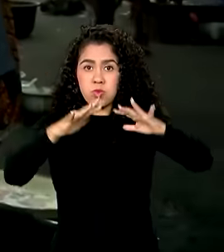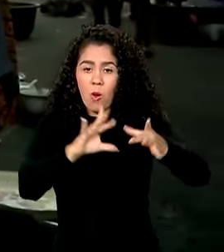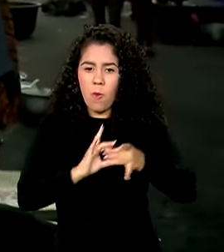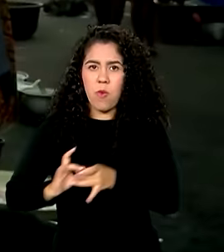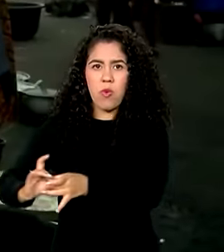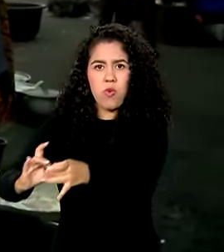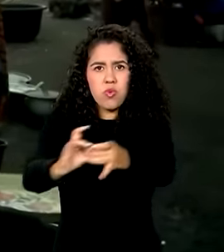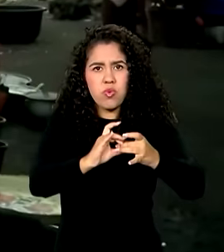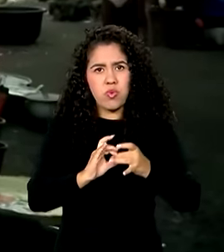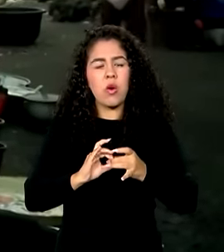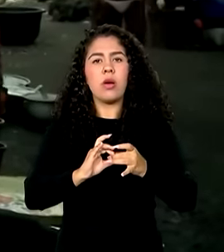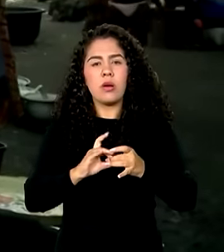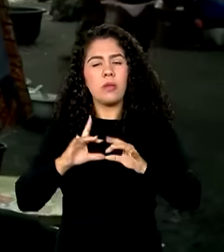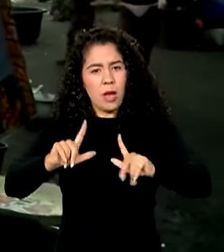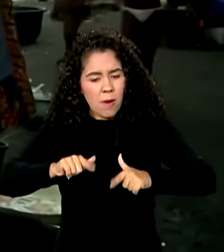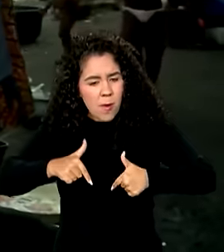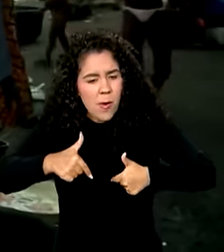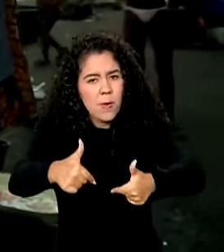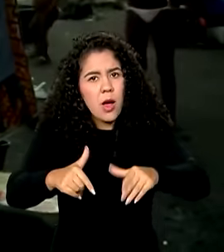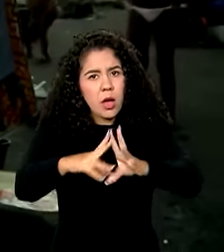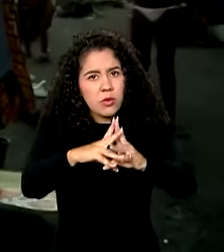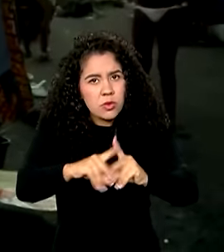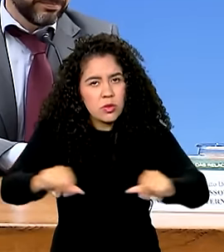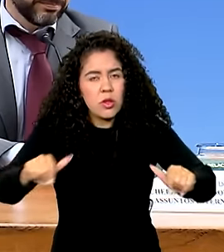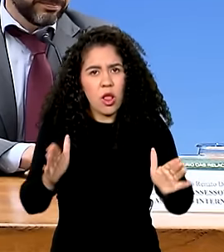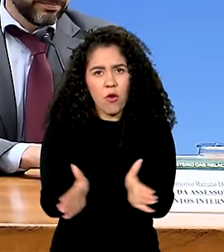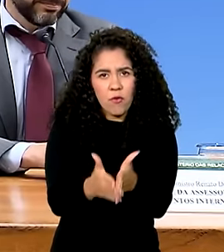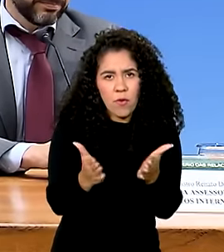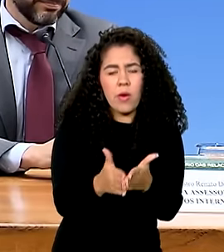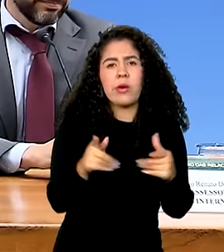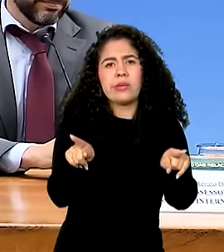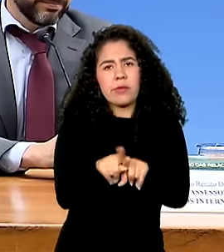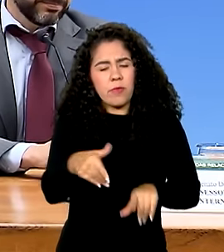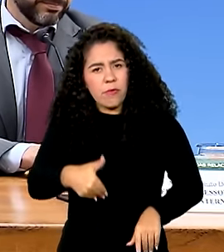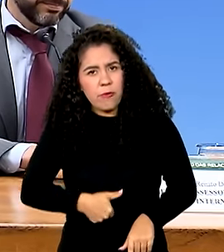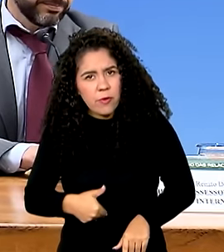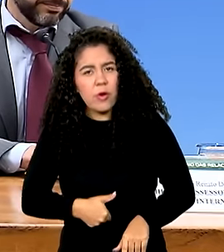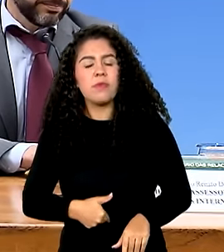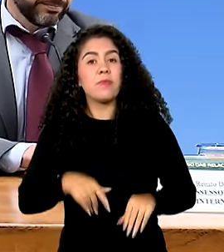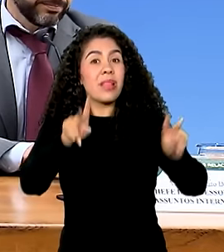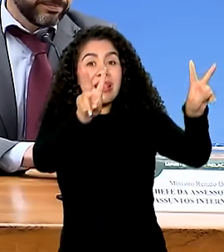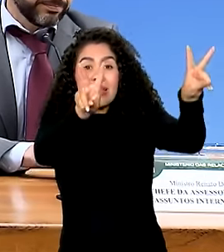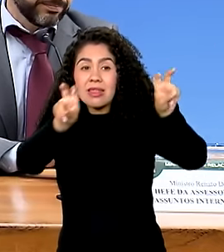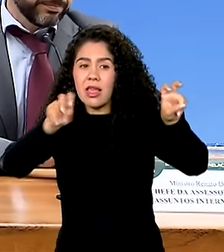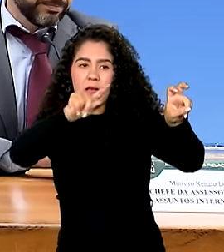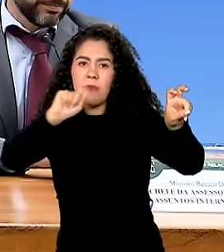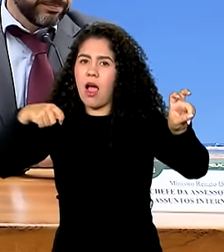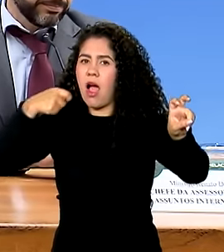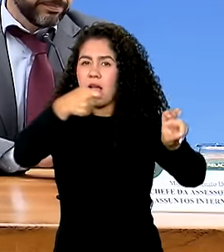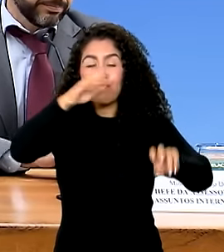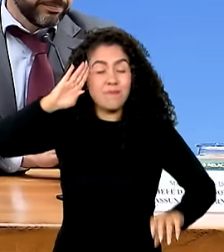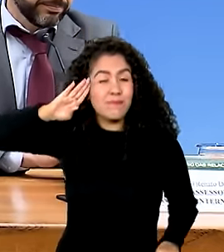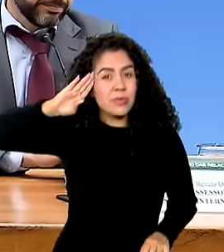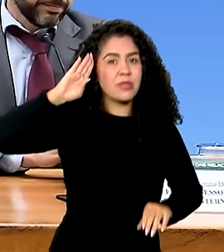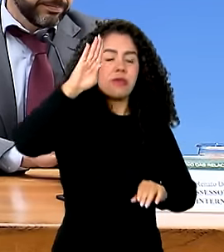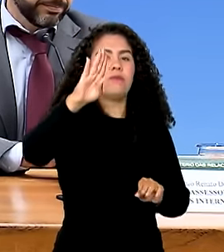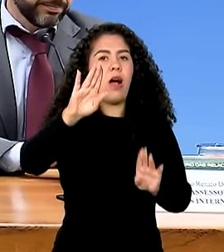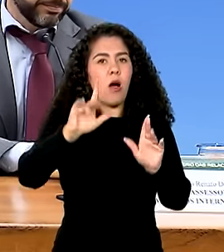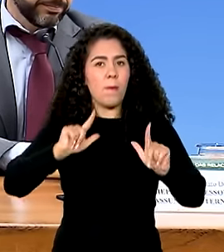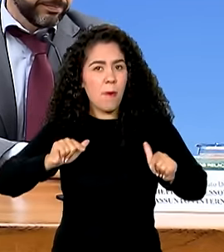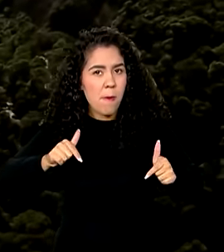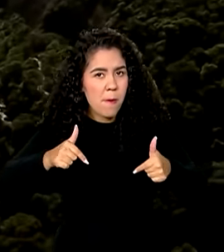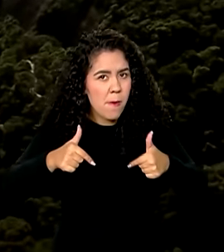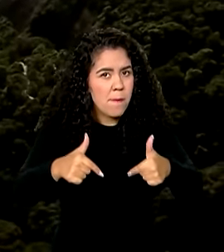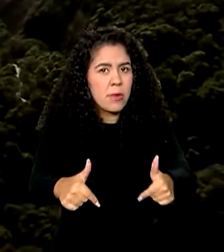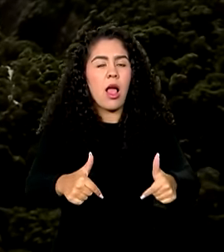contra a Fome e a Pobreza pode sair do papel. O tema é uma das prioridades da próxima reunião ministerial do